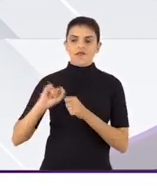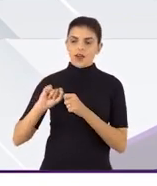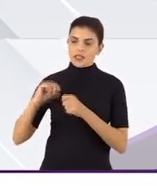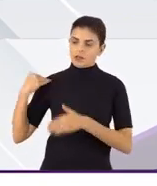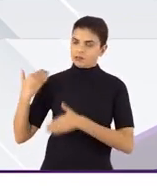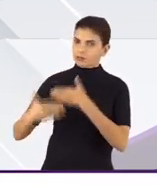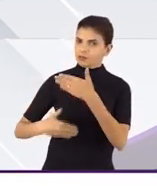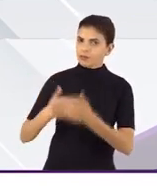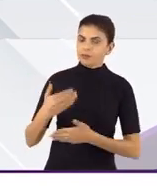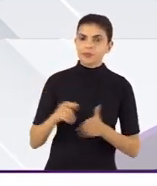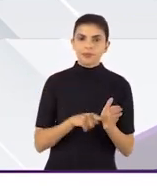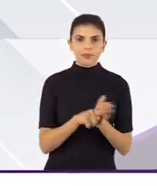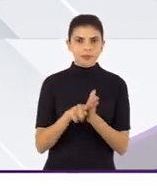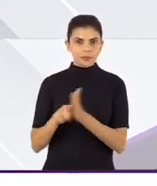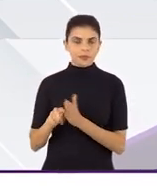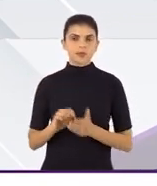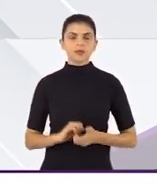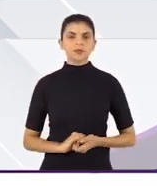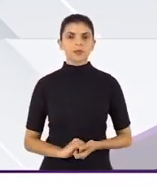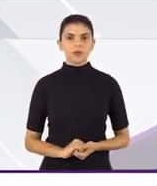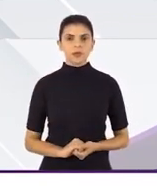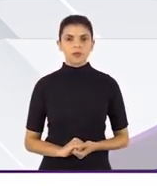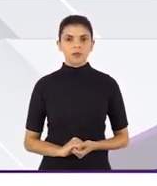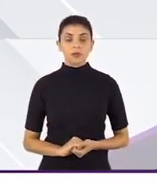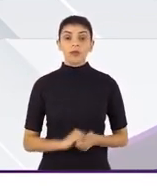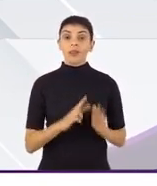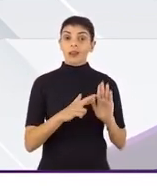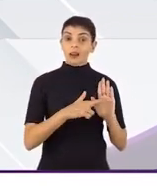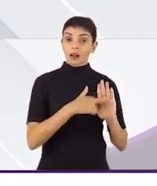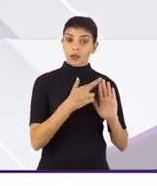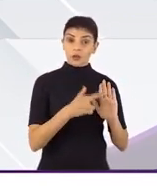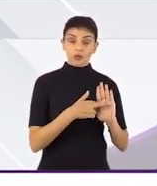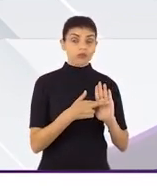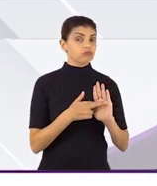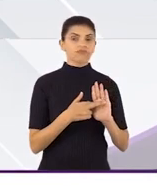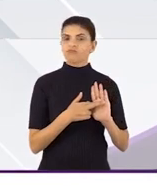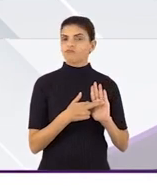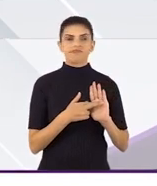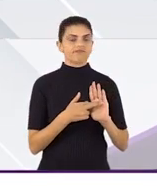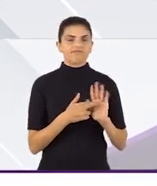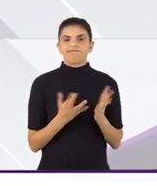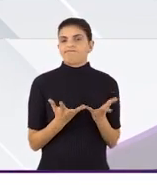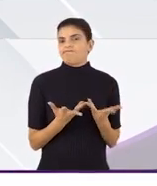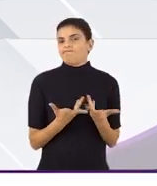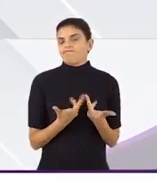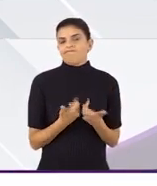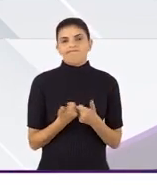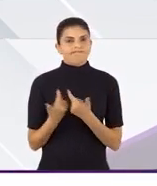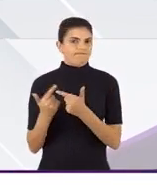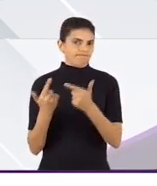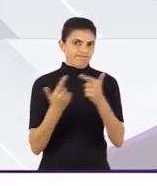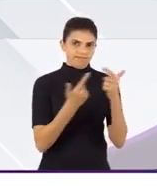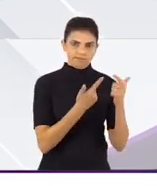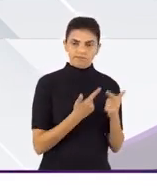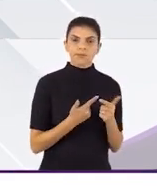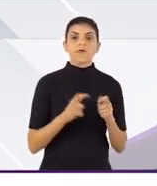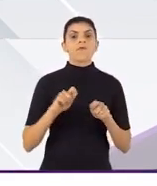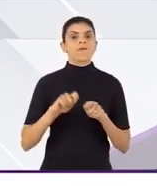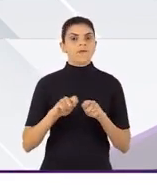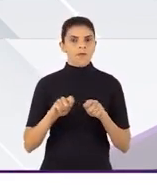que realizassem pesquisa. Porém, esta resolução não foi muito efetiva,